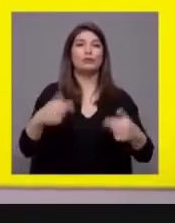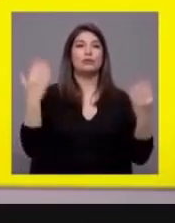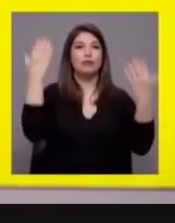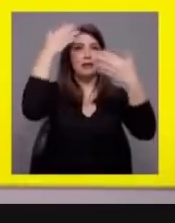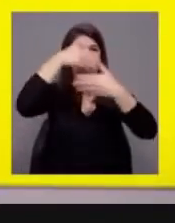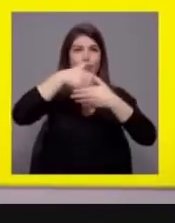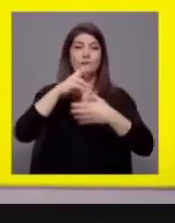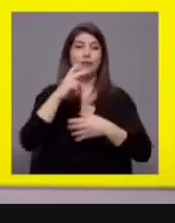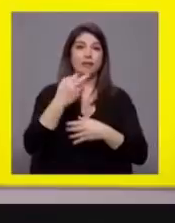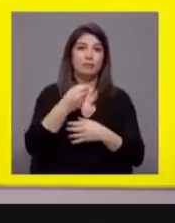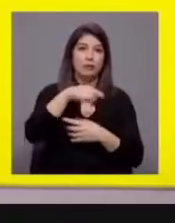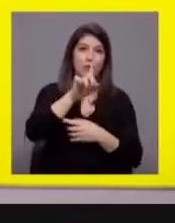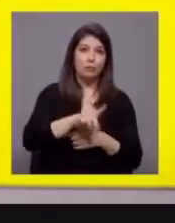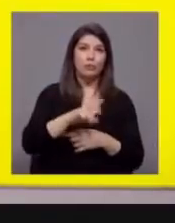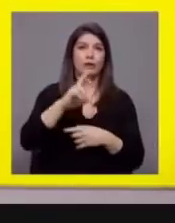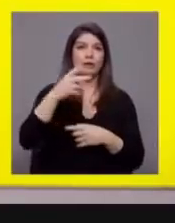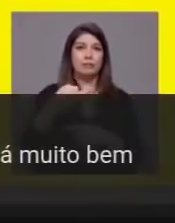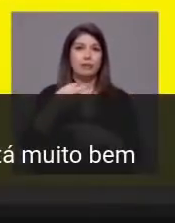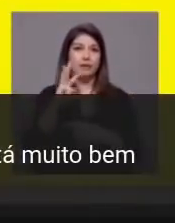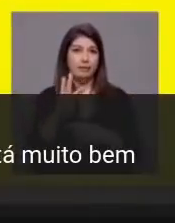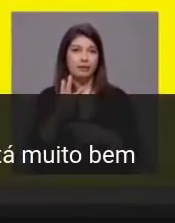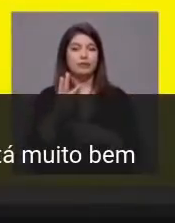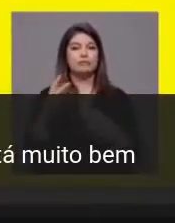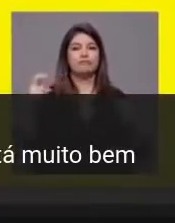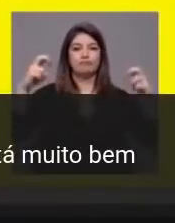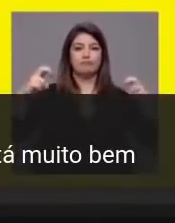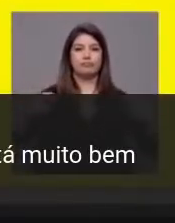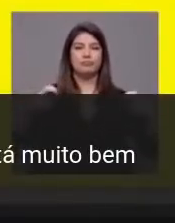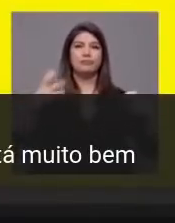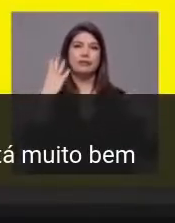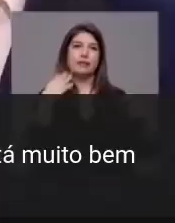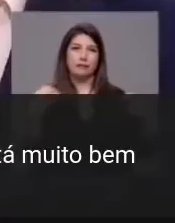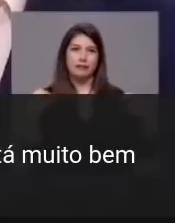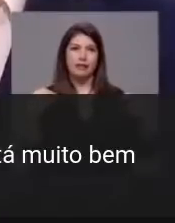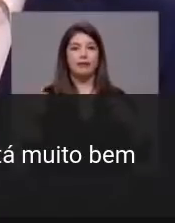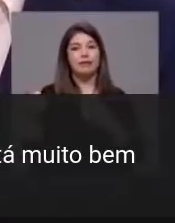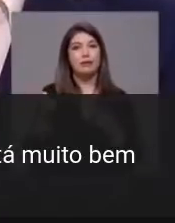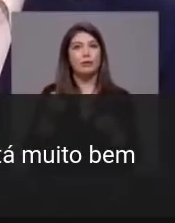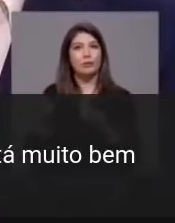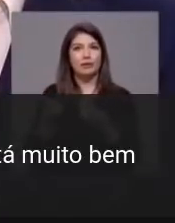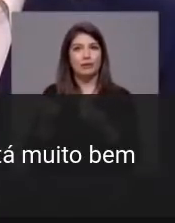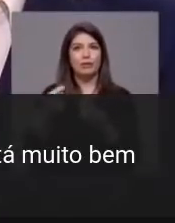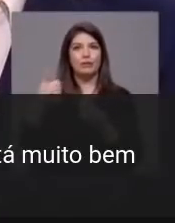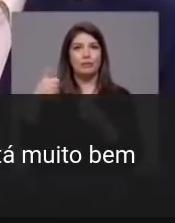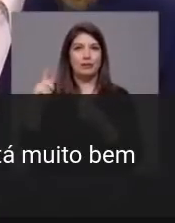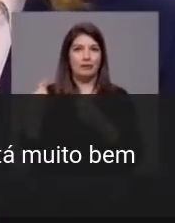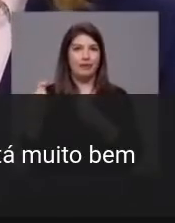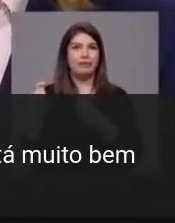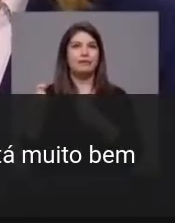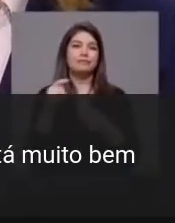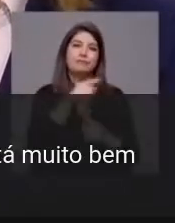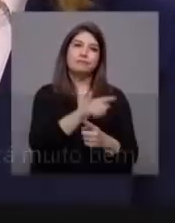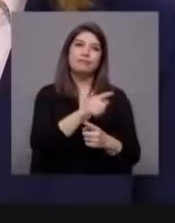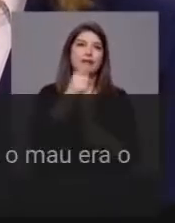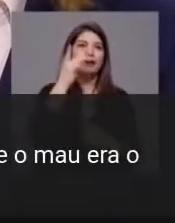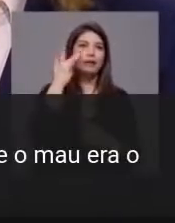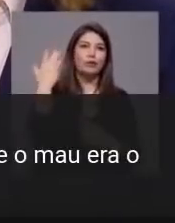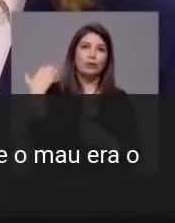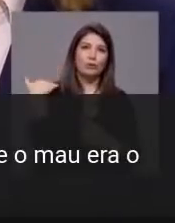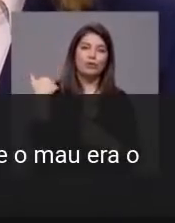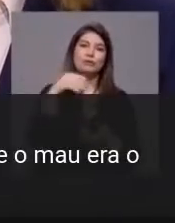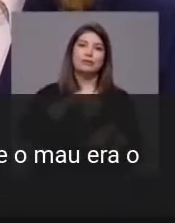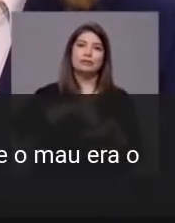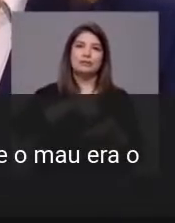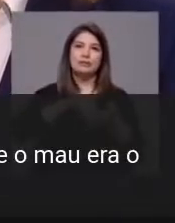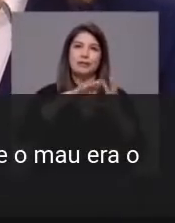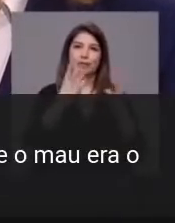noite, RTP1, RTP3, Frente a Frente, Catarina Martins, coordenadora do Bloco de Esquerda, e António Costa, secretário